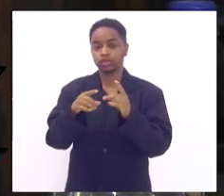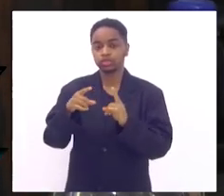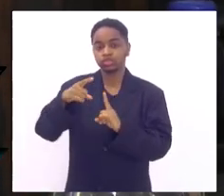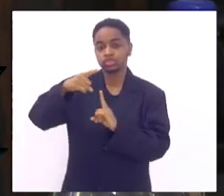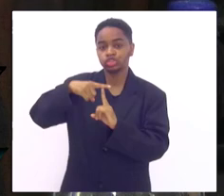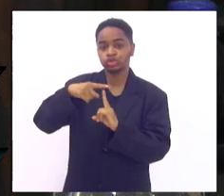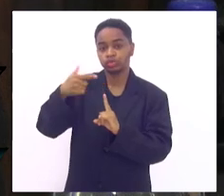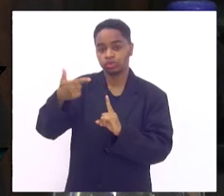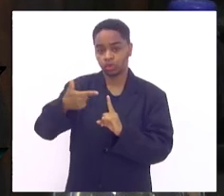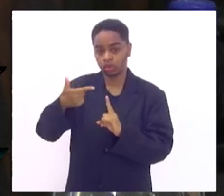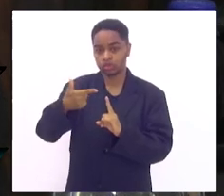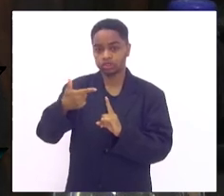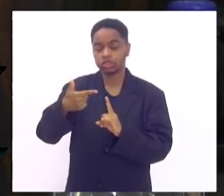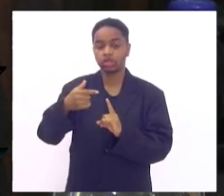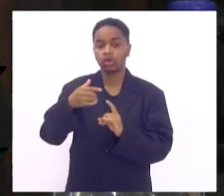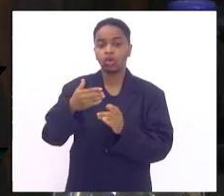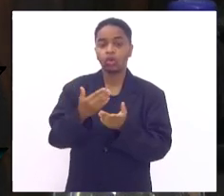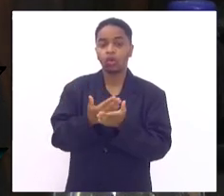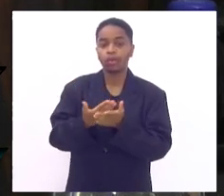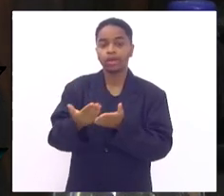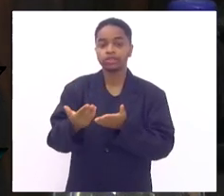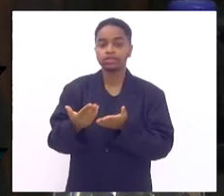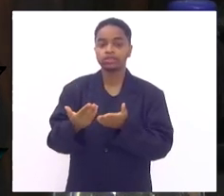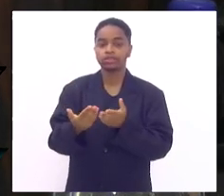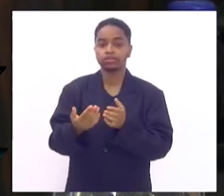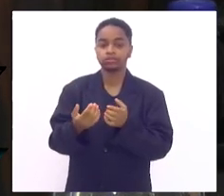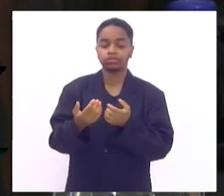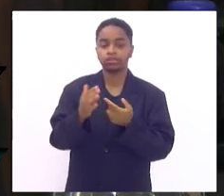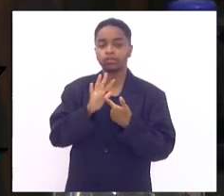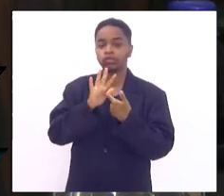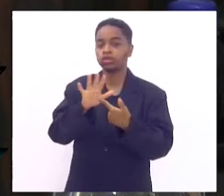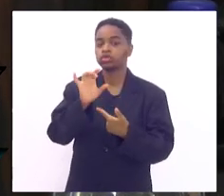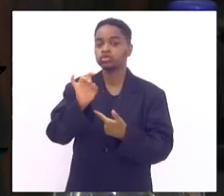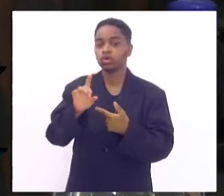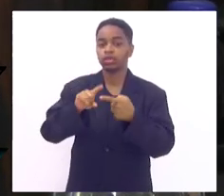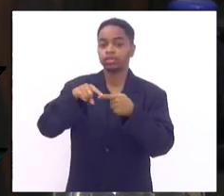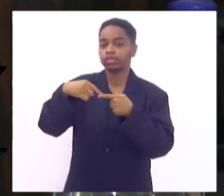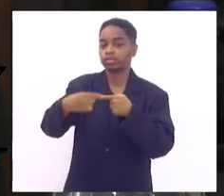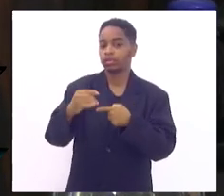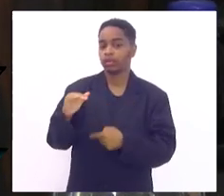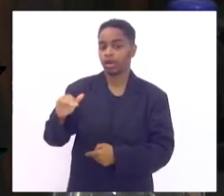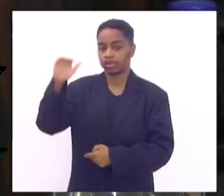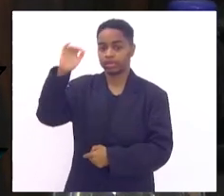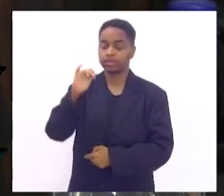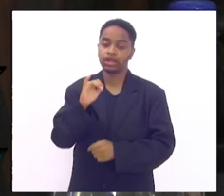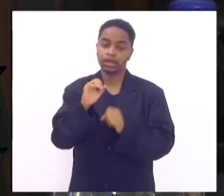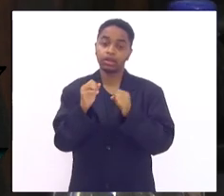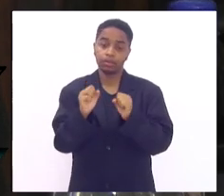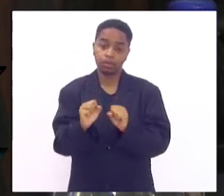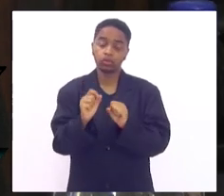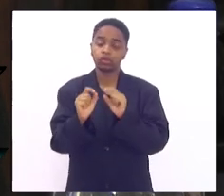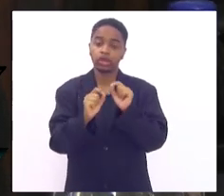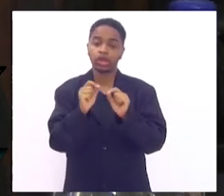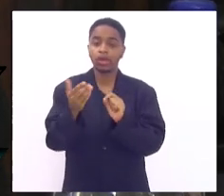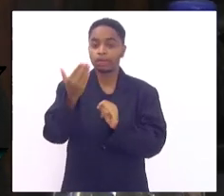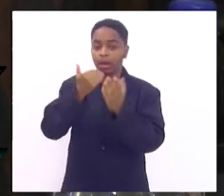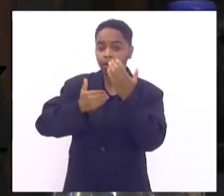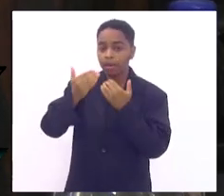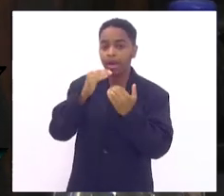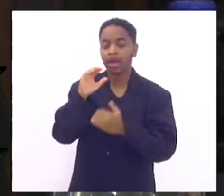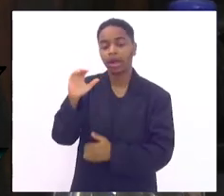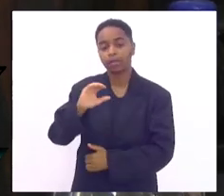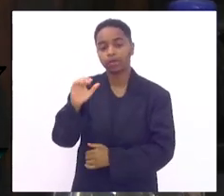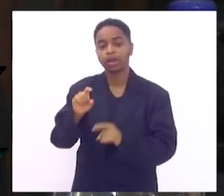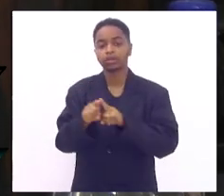mais adulta e que isso decorre de outros hábitos ruins como ela falou de a gente lançar muito a mão de carboidratos hábitos de